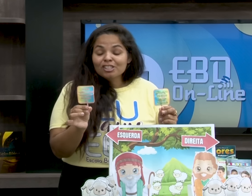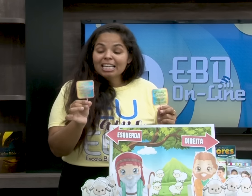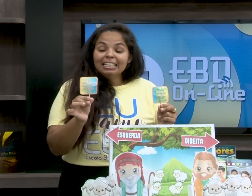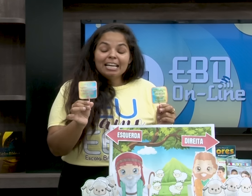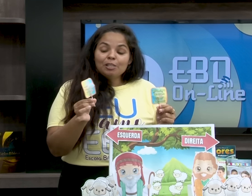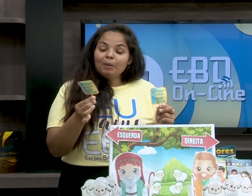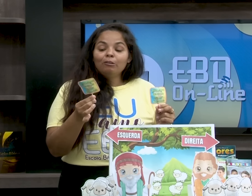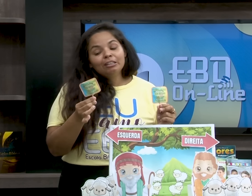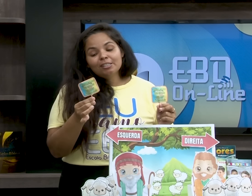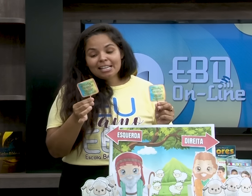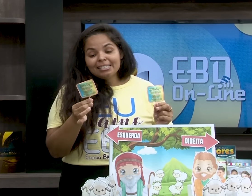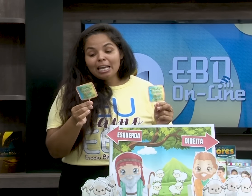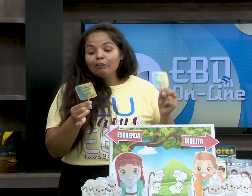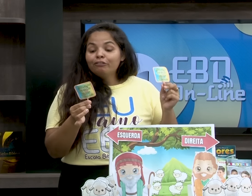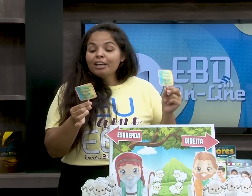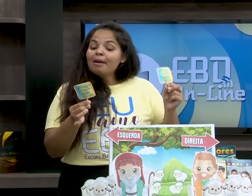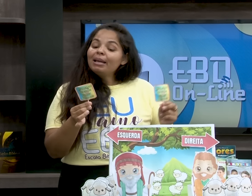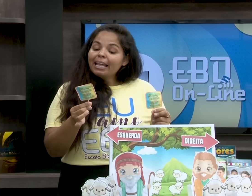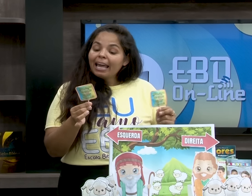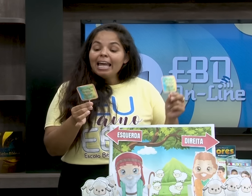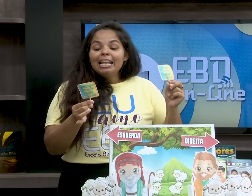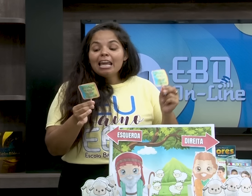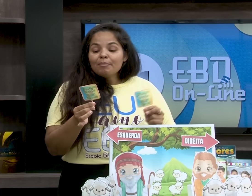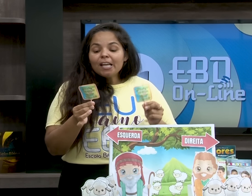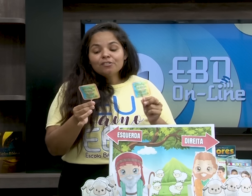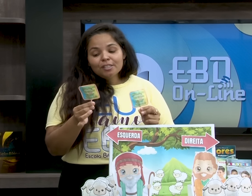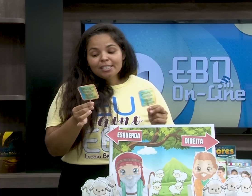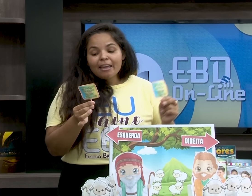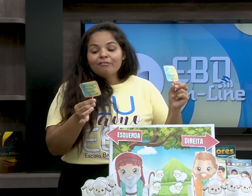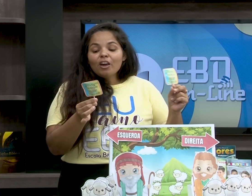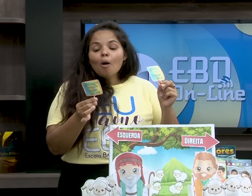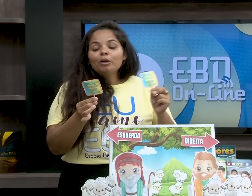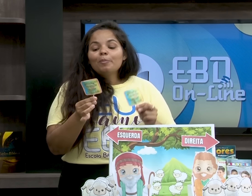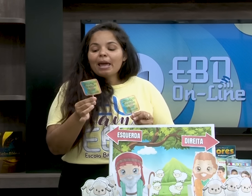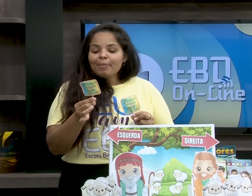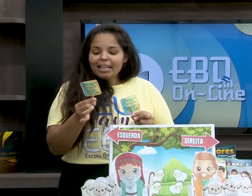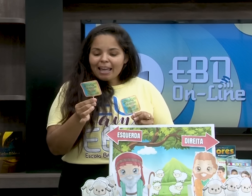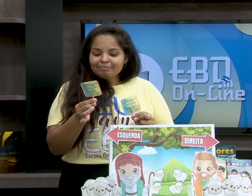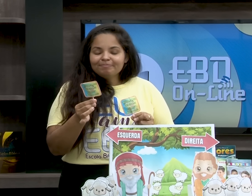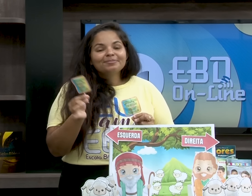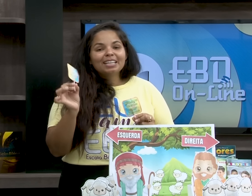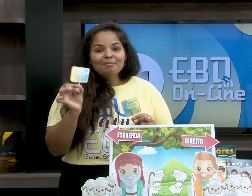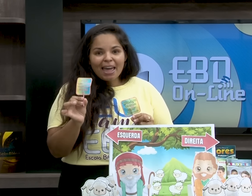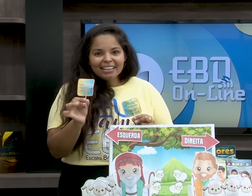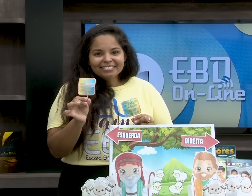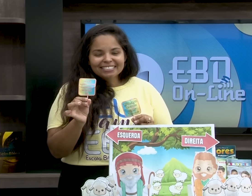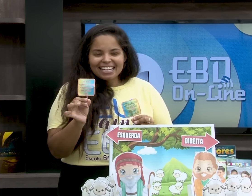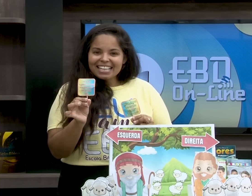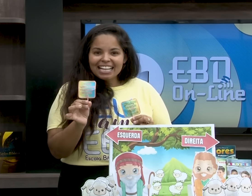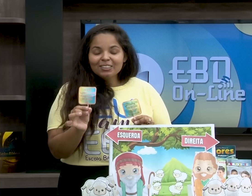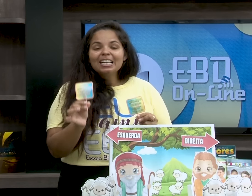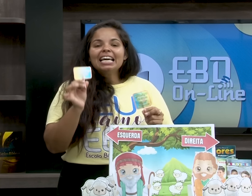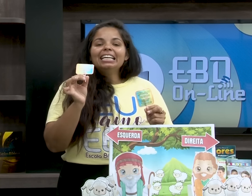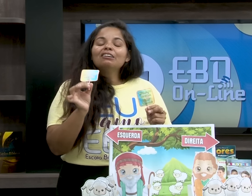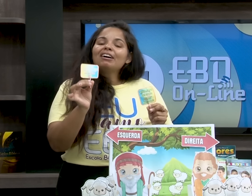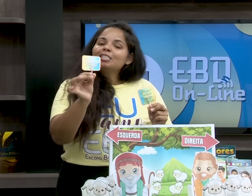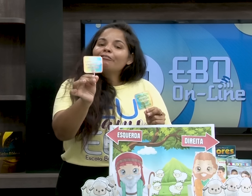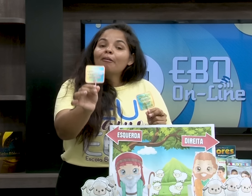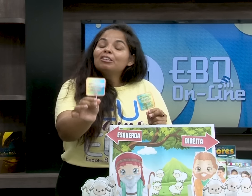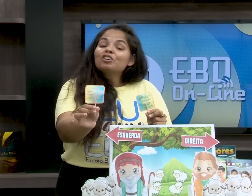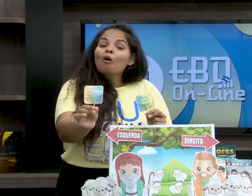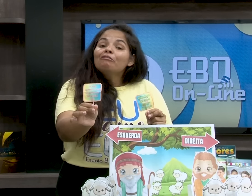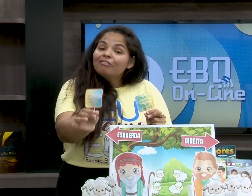E atrás desse pirulito, ele diz assim, Fui a EBD, lembrei de você. Vem comigo para a EBD também, tá certo?